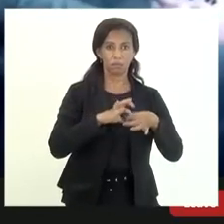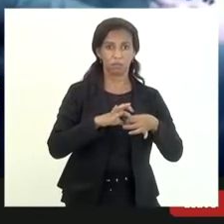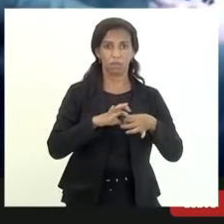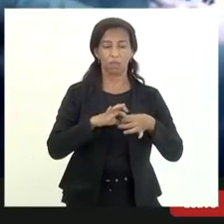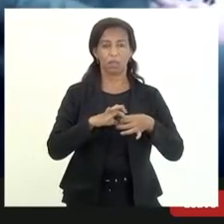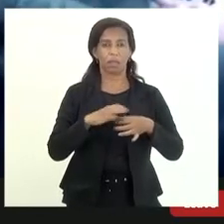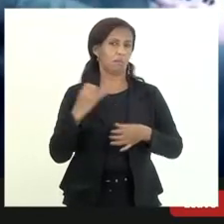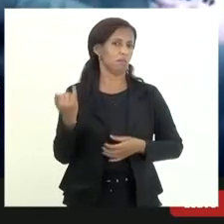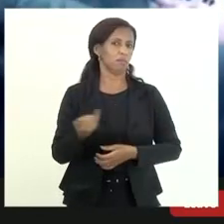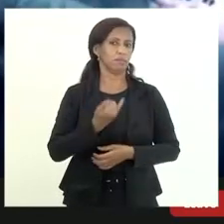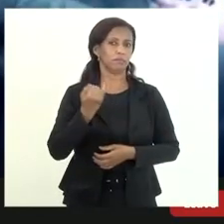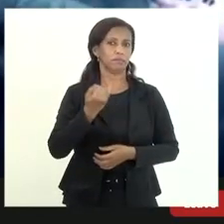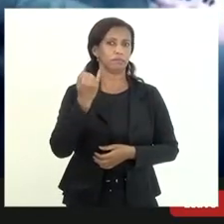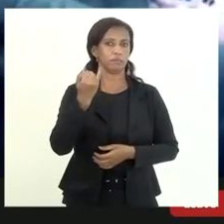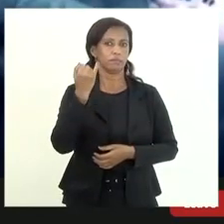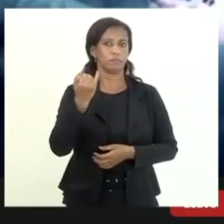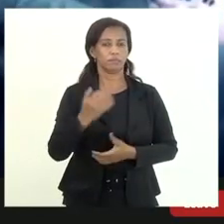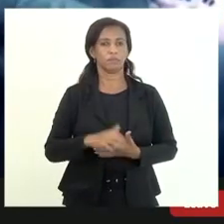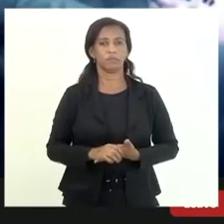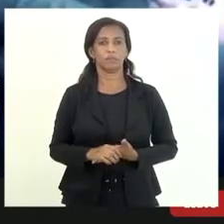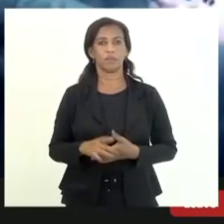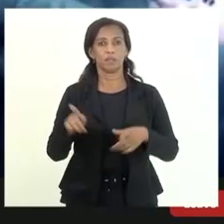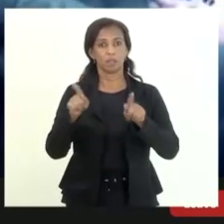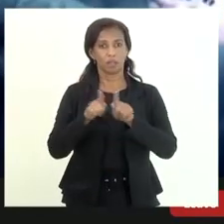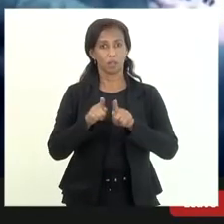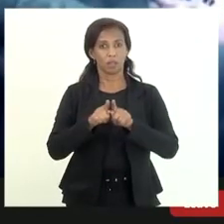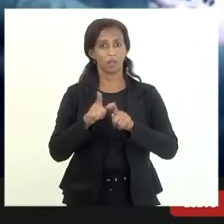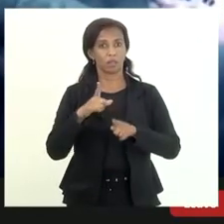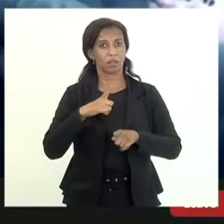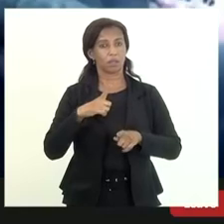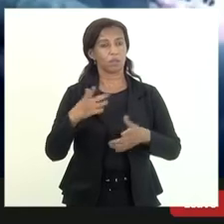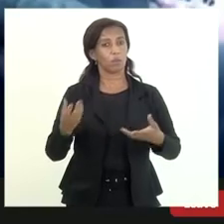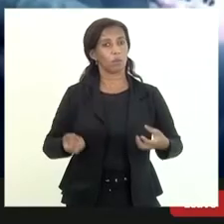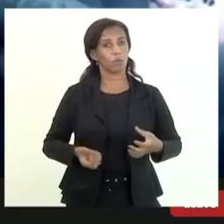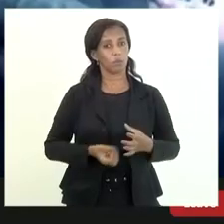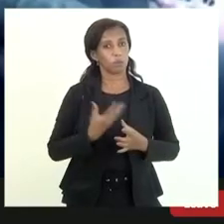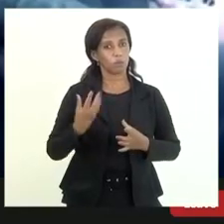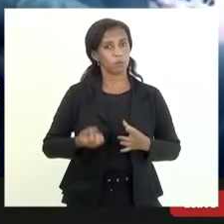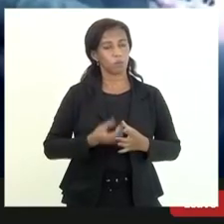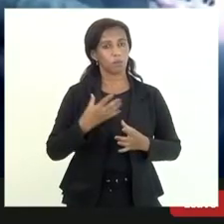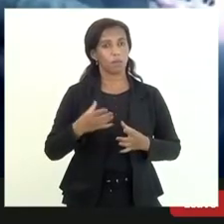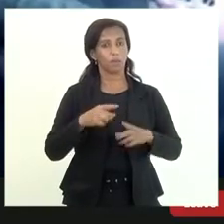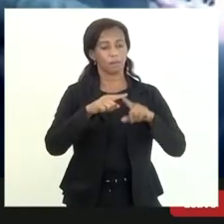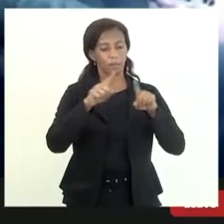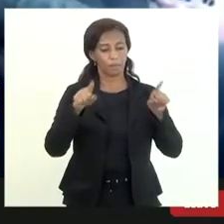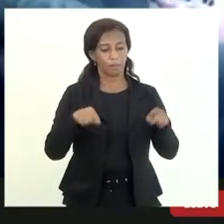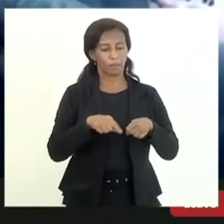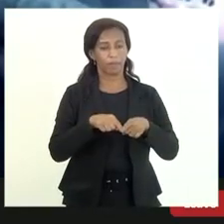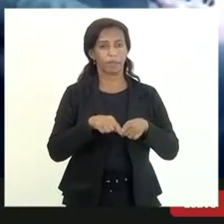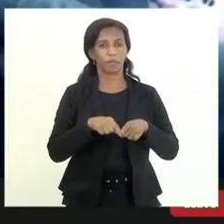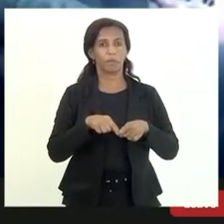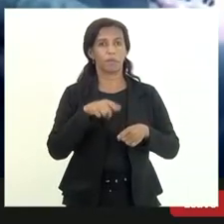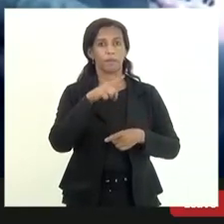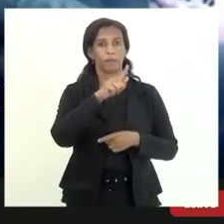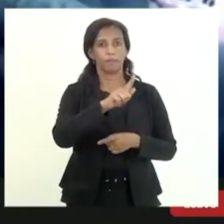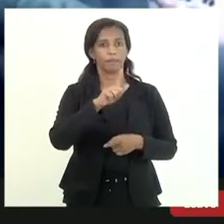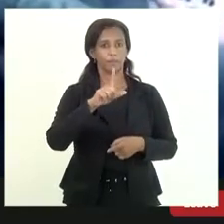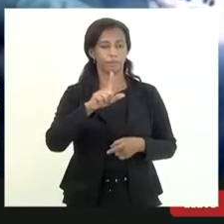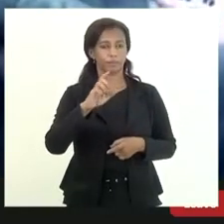fundamental no meu ponto de vista e tem sido muito estimulada pelo gabinete do nosso procurador-geral